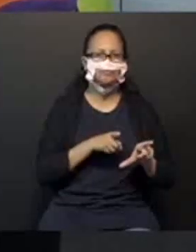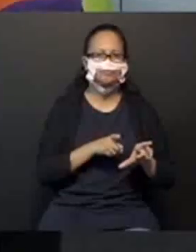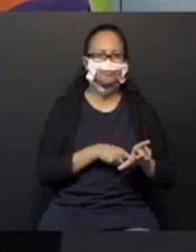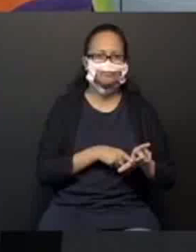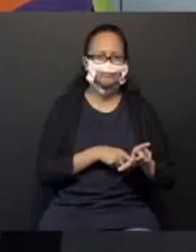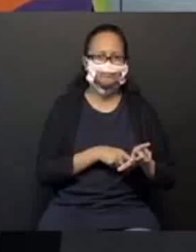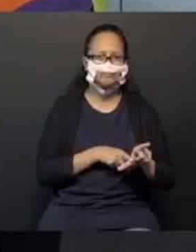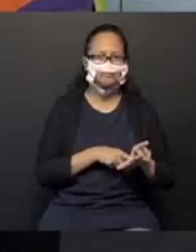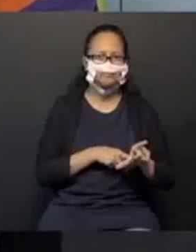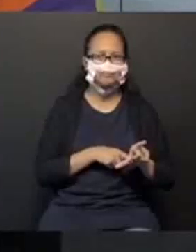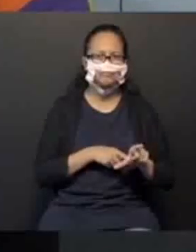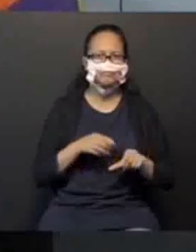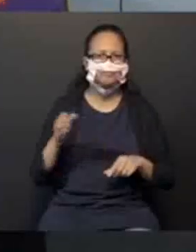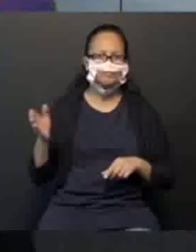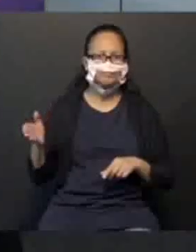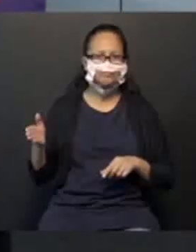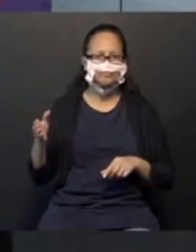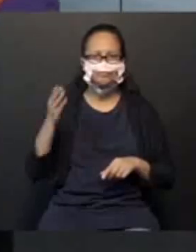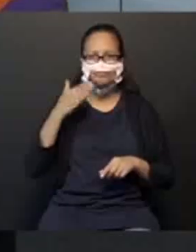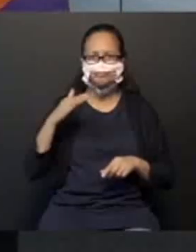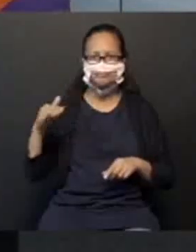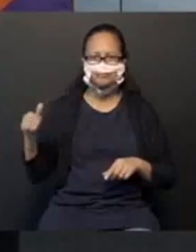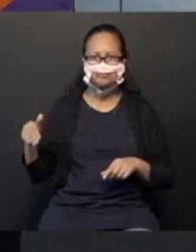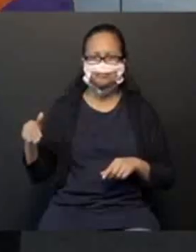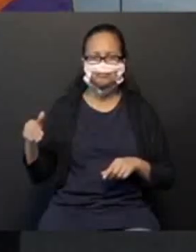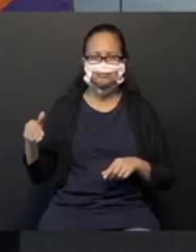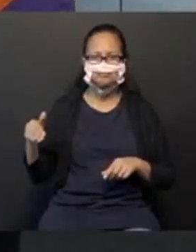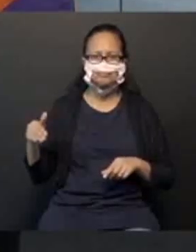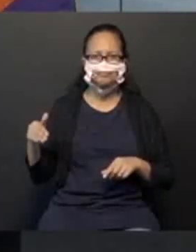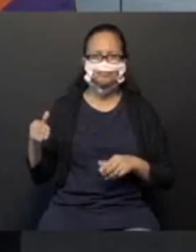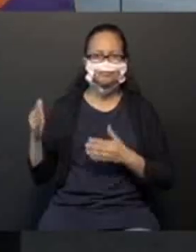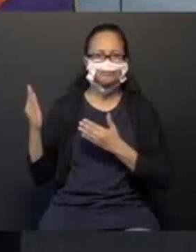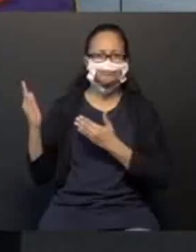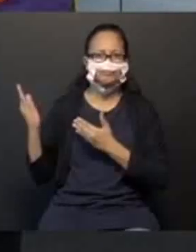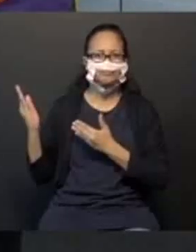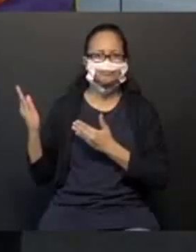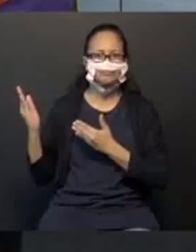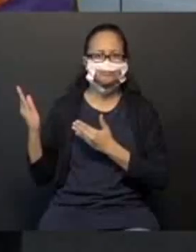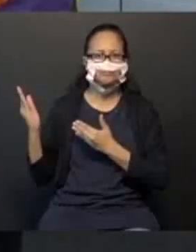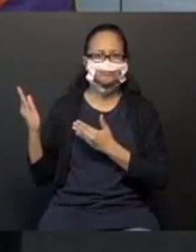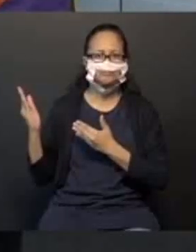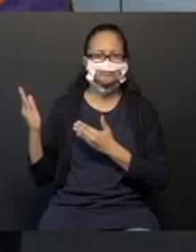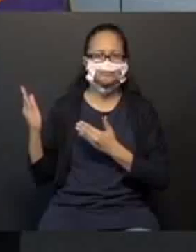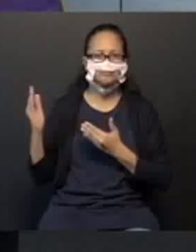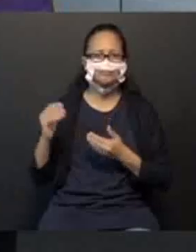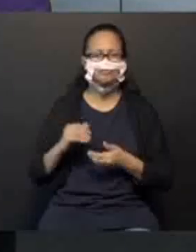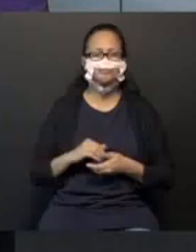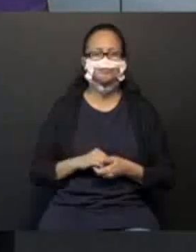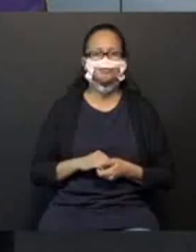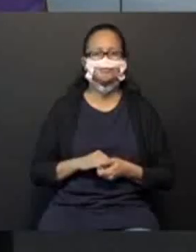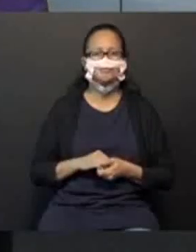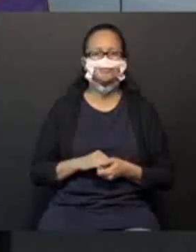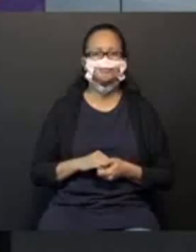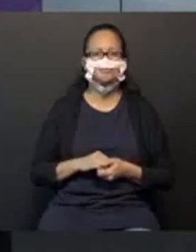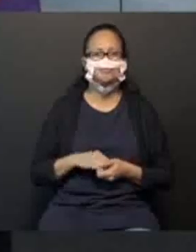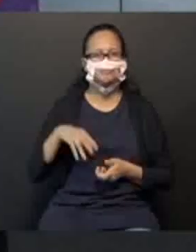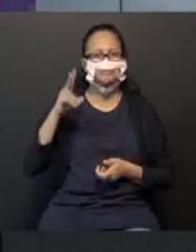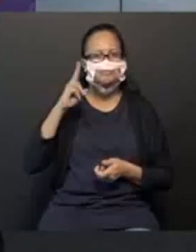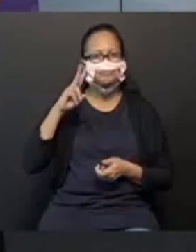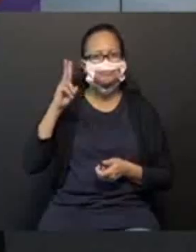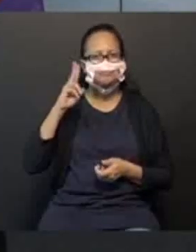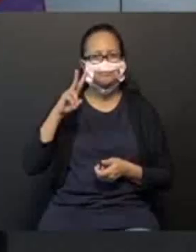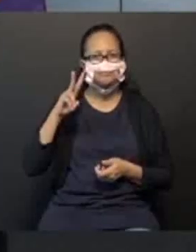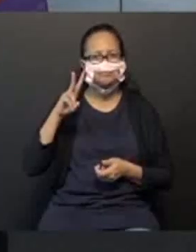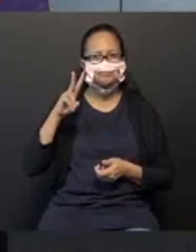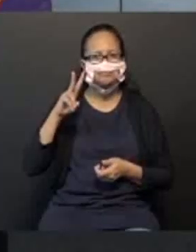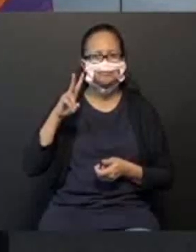das crianças. Pé direito. Olha, a Tia Débora vai dar uma dica. Pé direito. Lembra que a